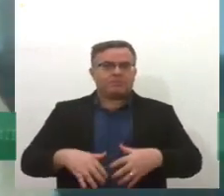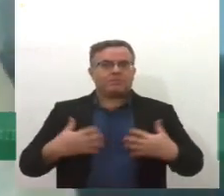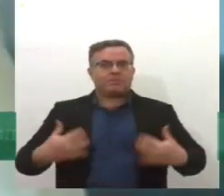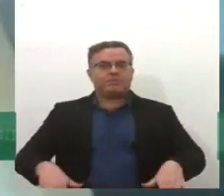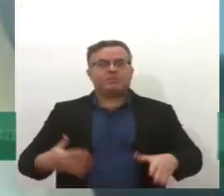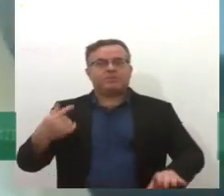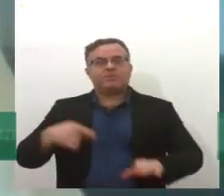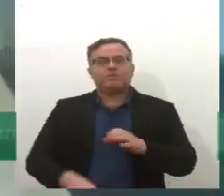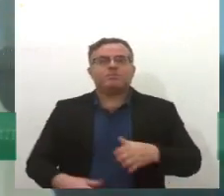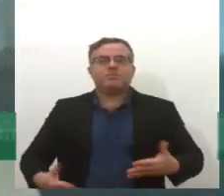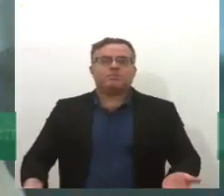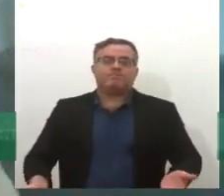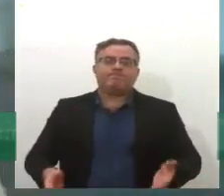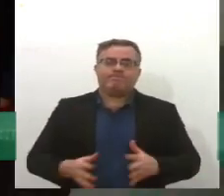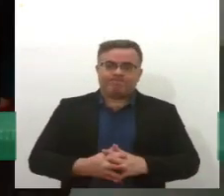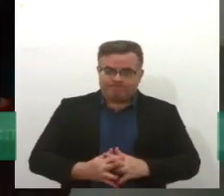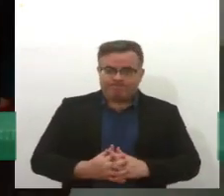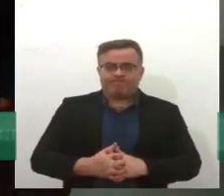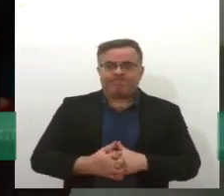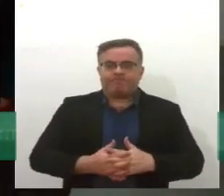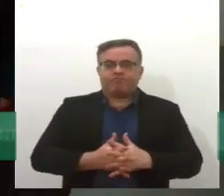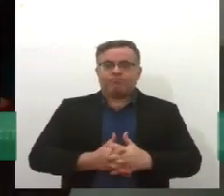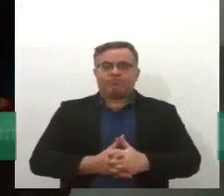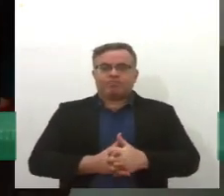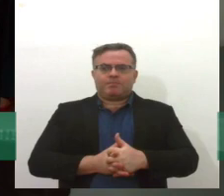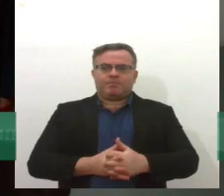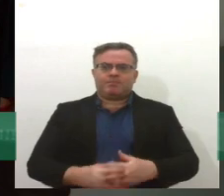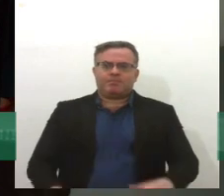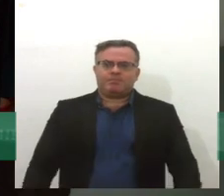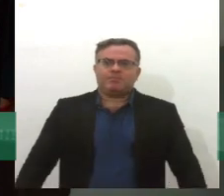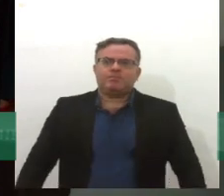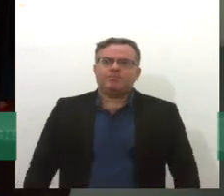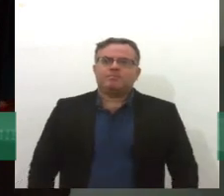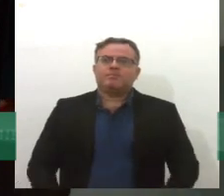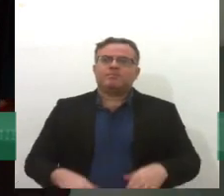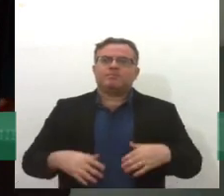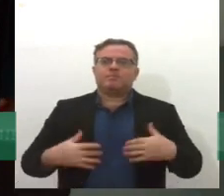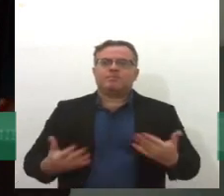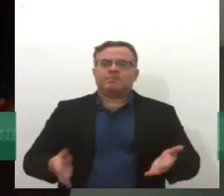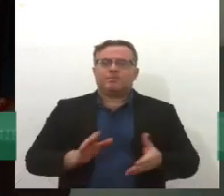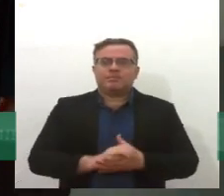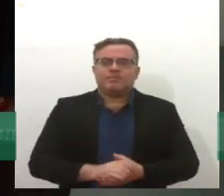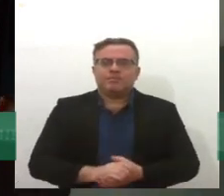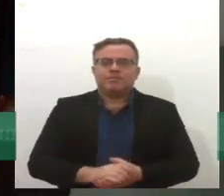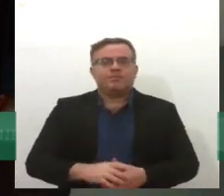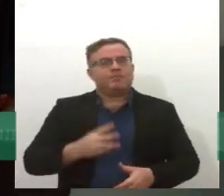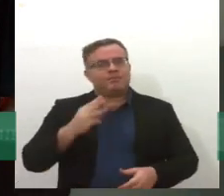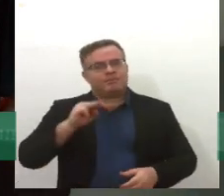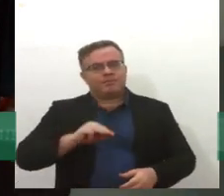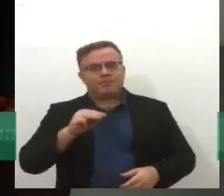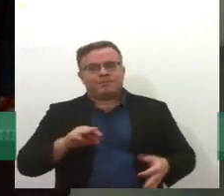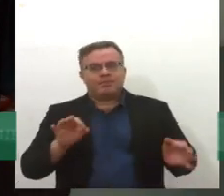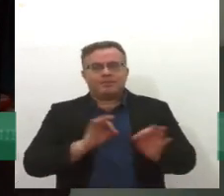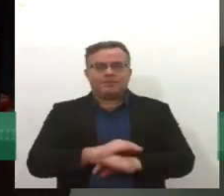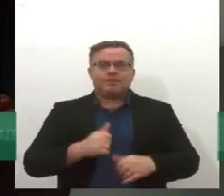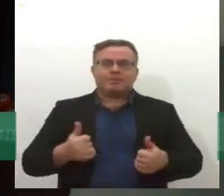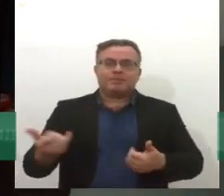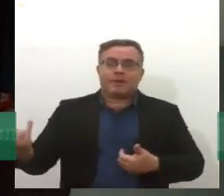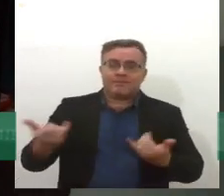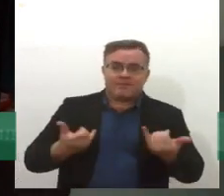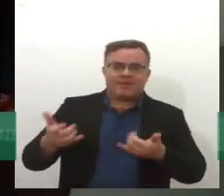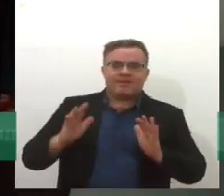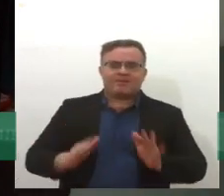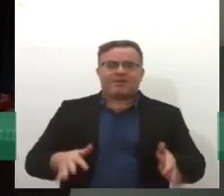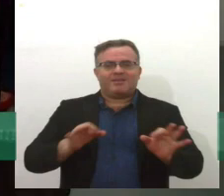amplo. Exato. Eu tenho apenas três minutos, a produção acabou de me